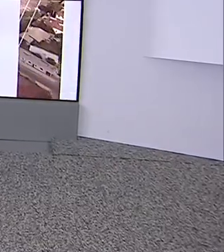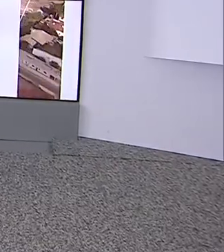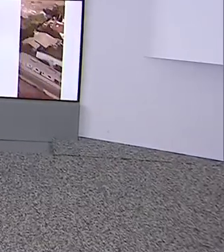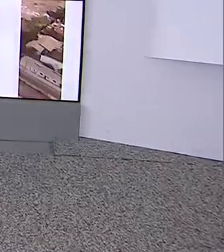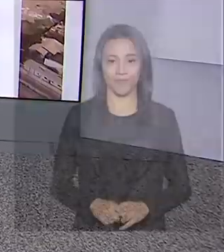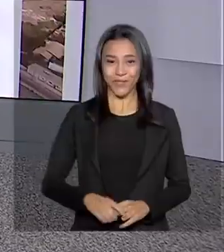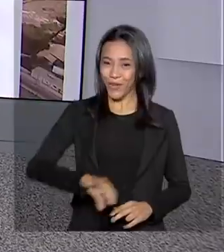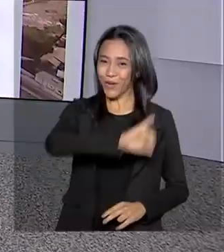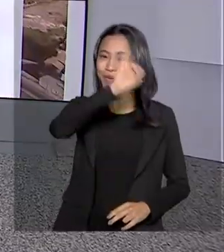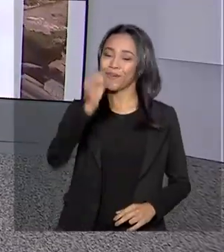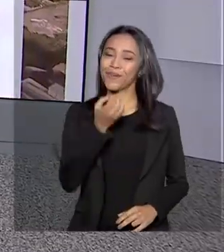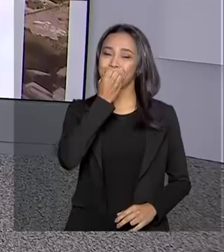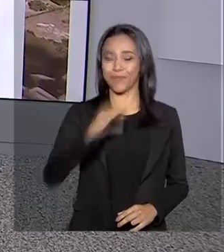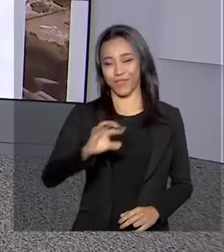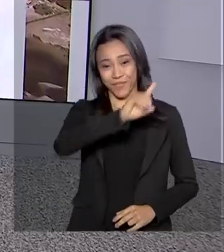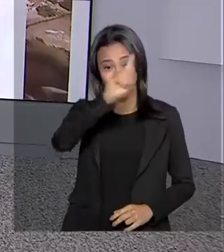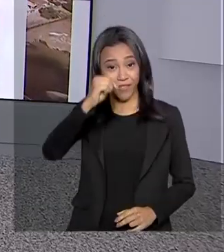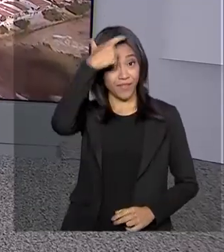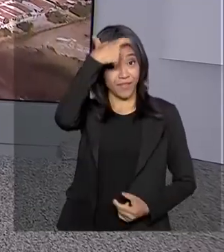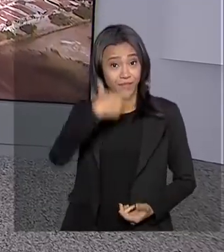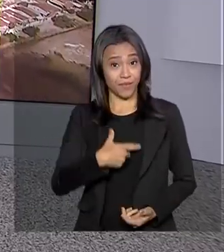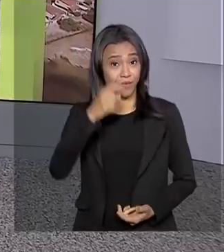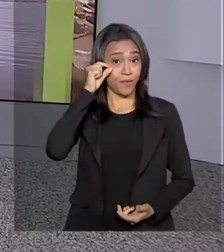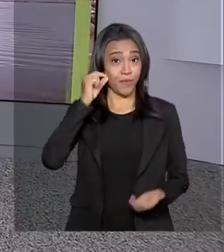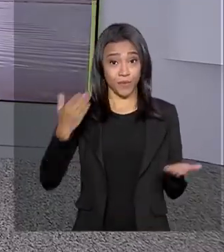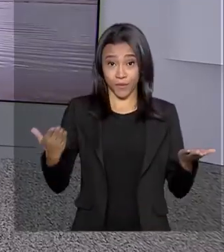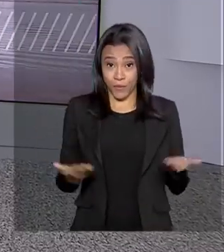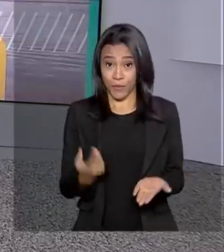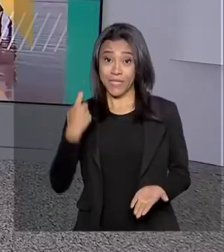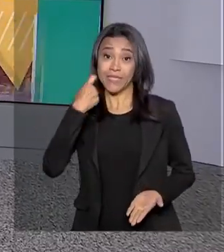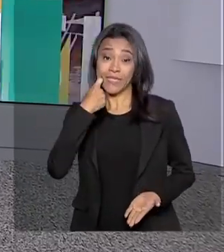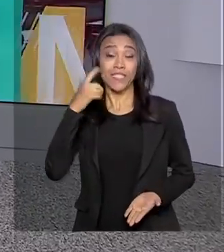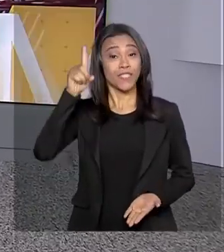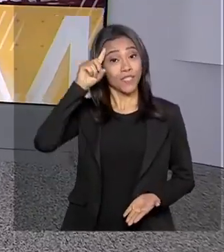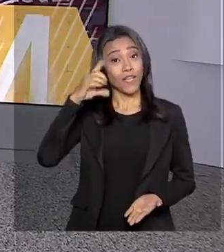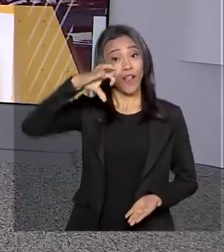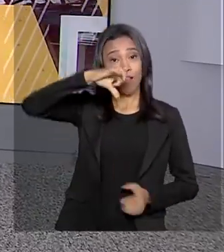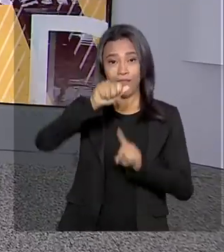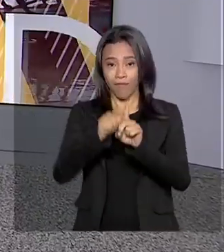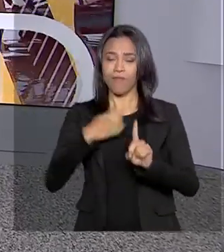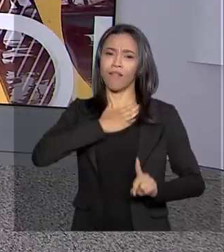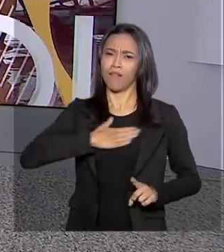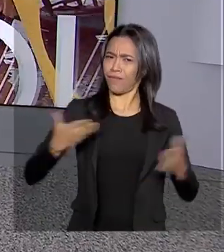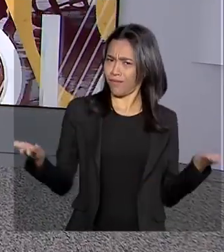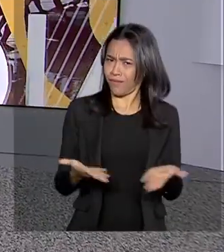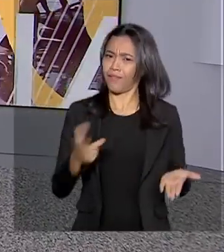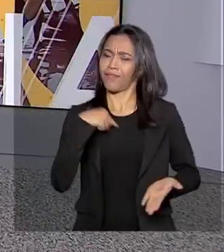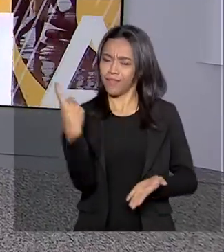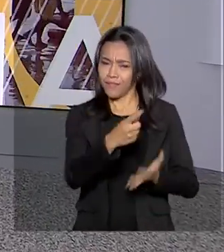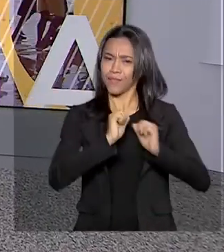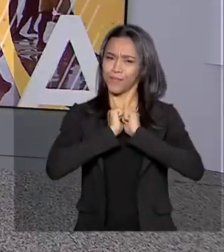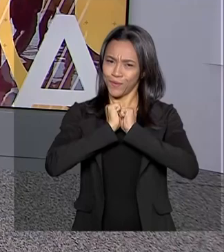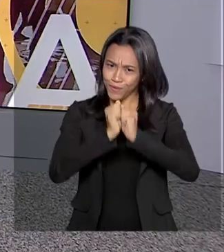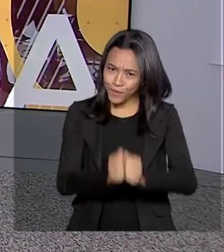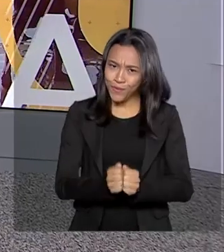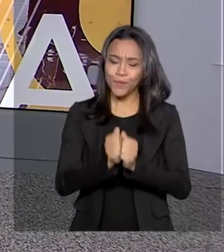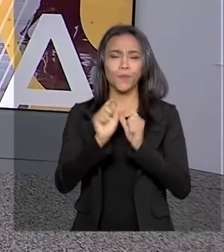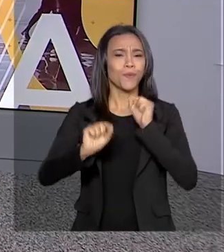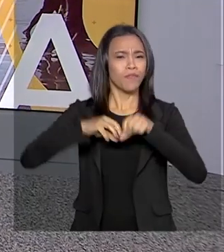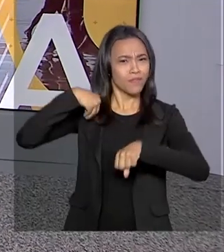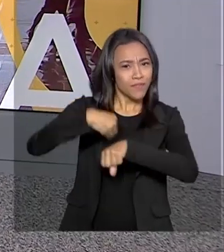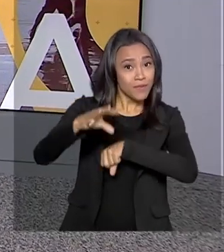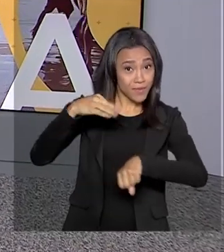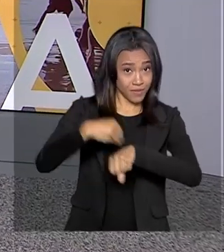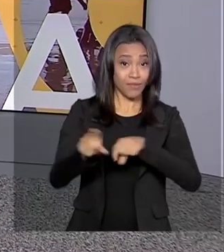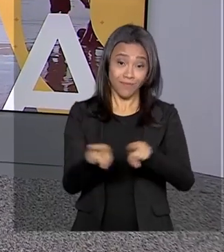Olá, bom dia pra você, sou Renata Gorsini, hoje é sexta-feira, 9 de agosto. A partir de agora, estamos juntos no Brasil em Dia, com